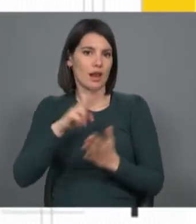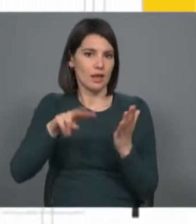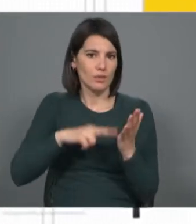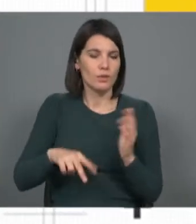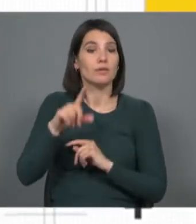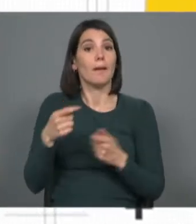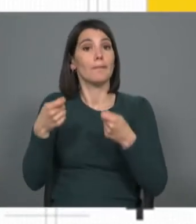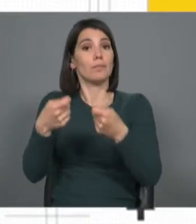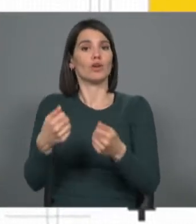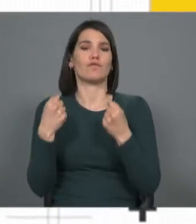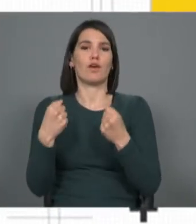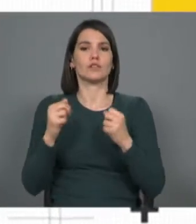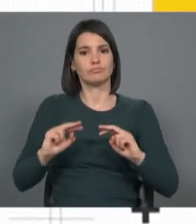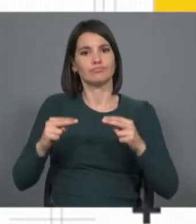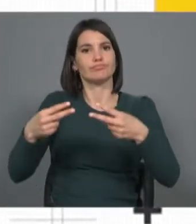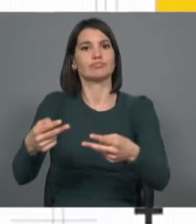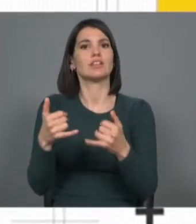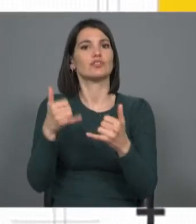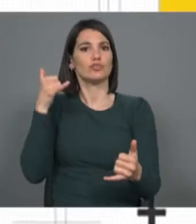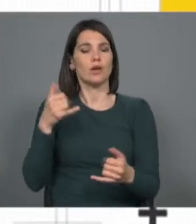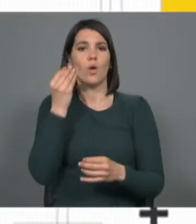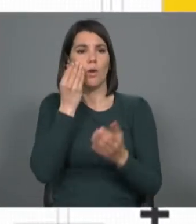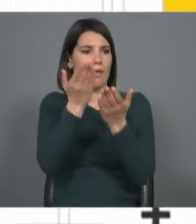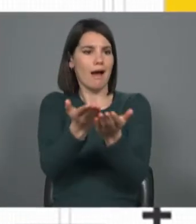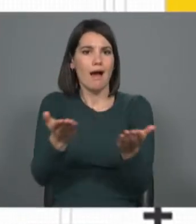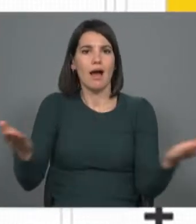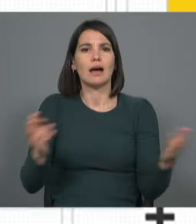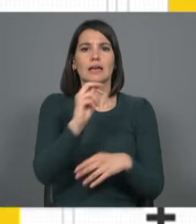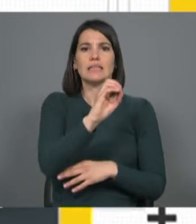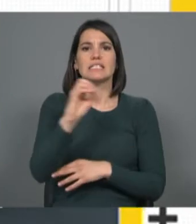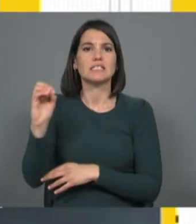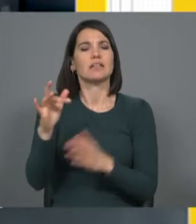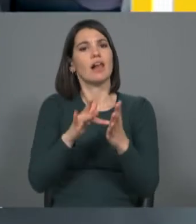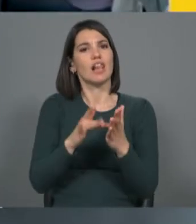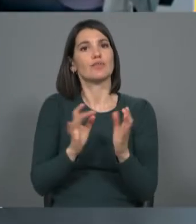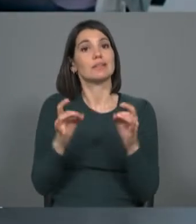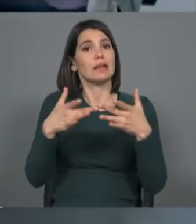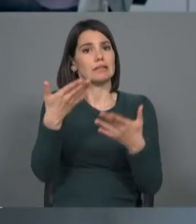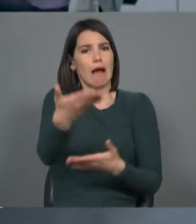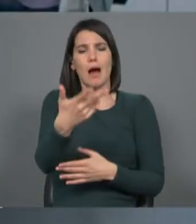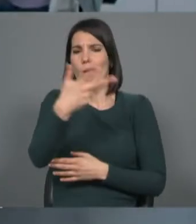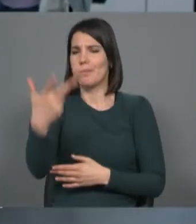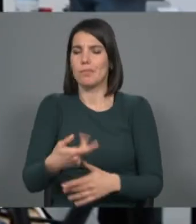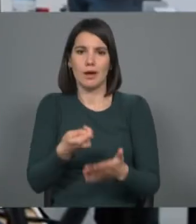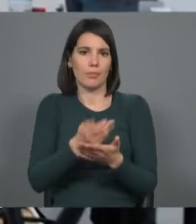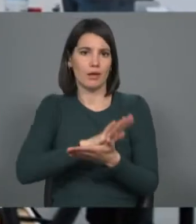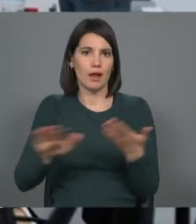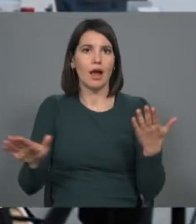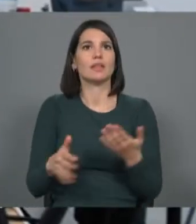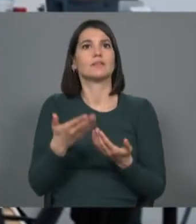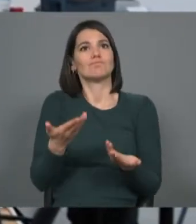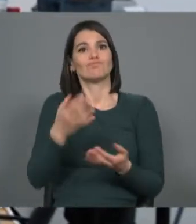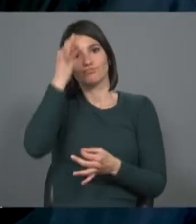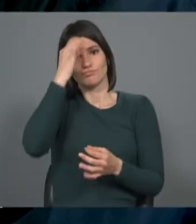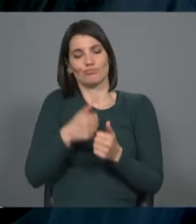forte na transição digital, com uma oferta de 300 publicações digitais totalmente gratuitas, cumprindo assim